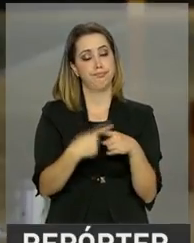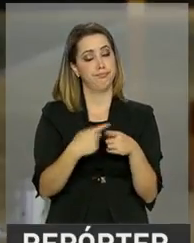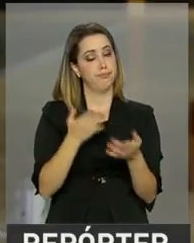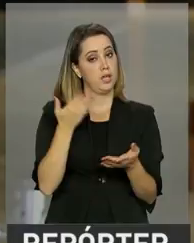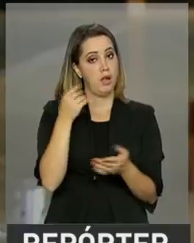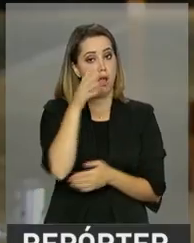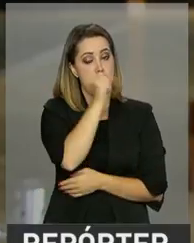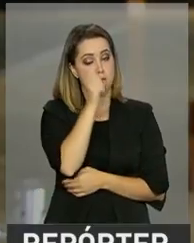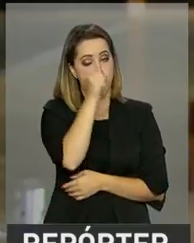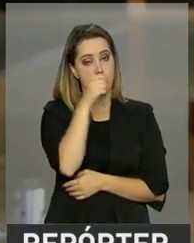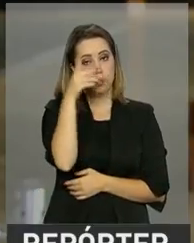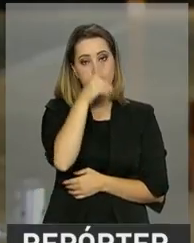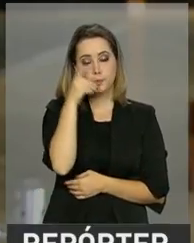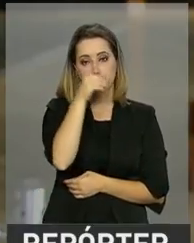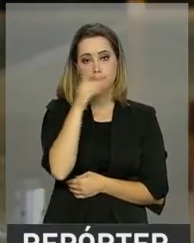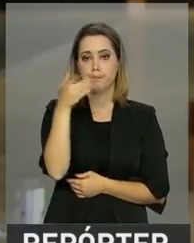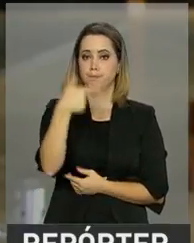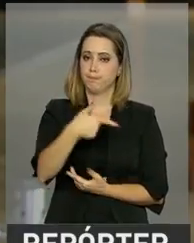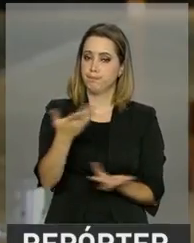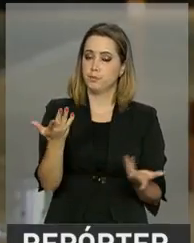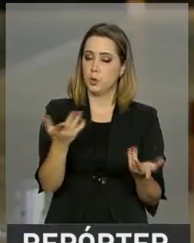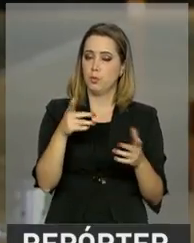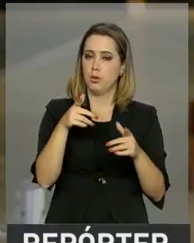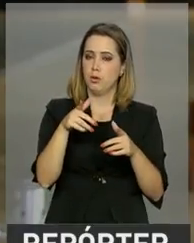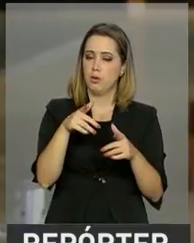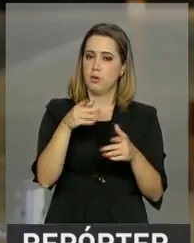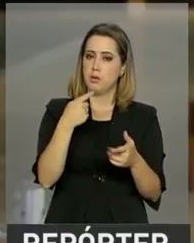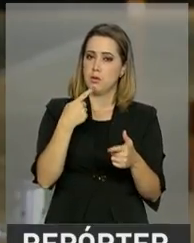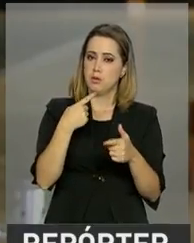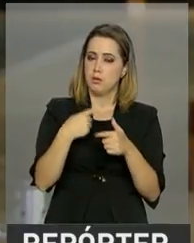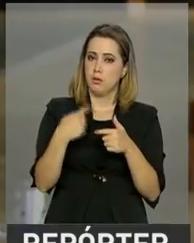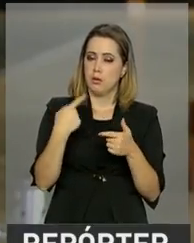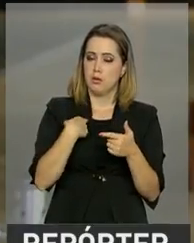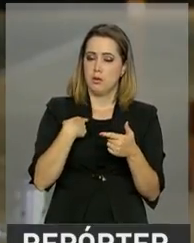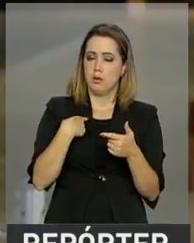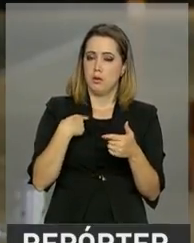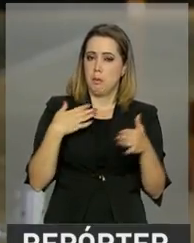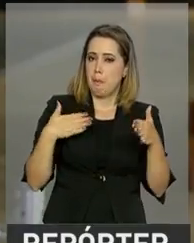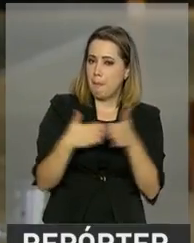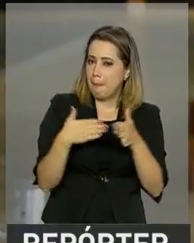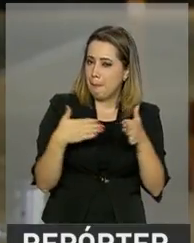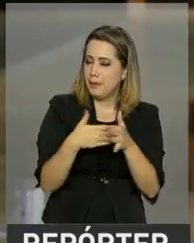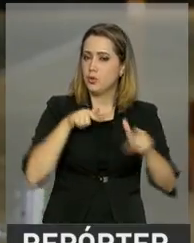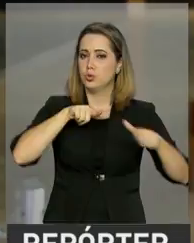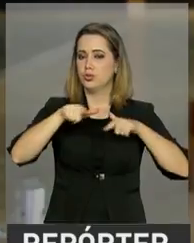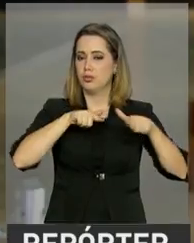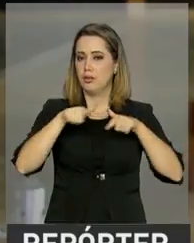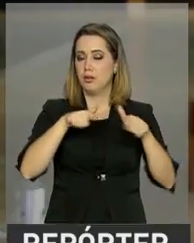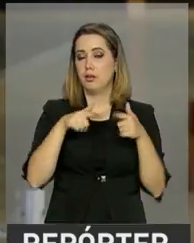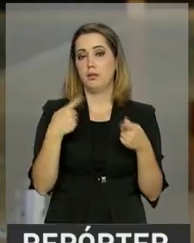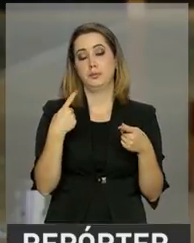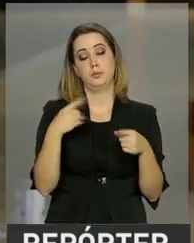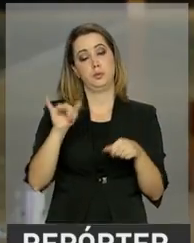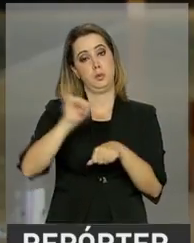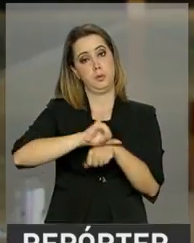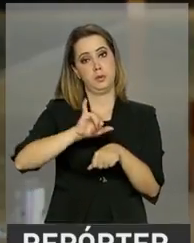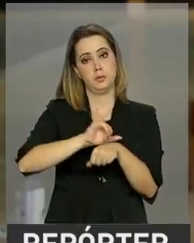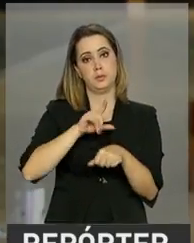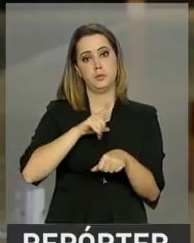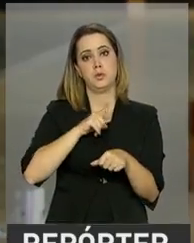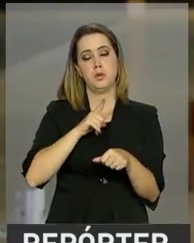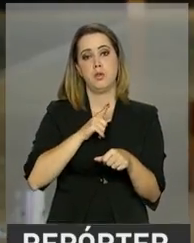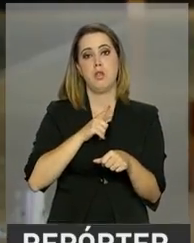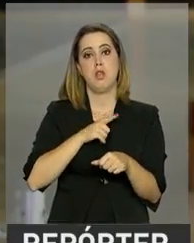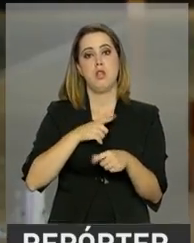ação dos policiais militares que deixaram de exercer o seu trabalho na região metropolitana de Vitória, houve um